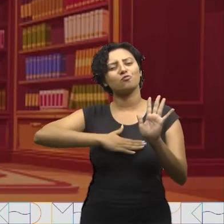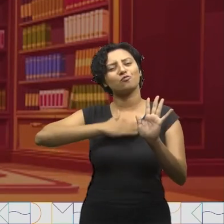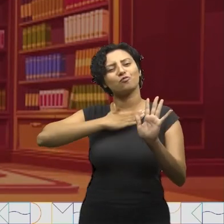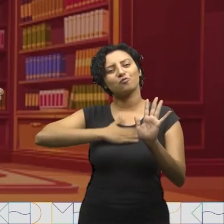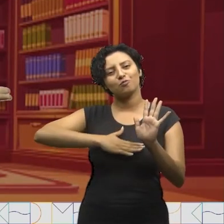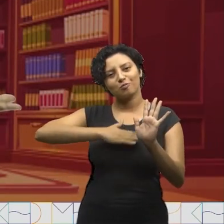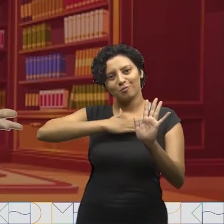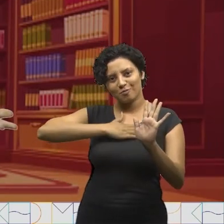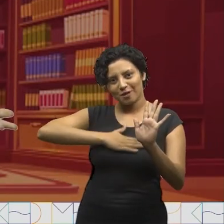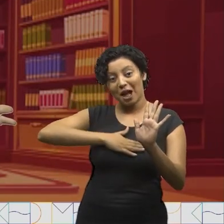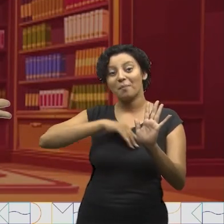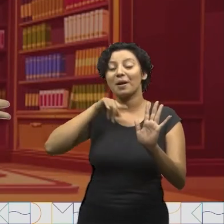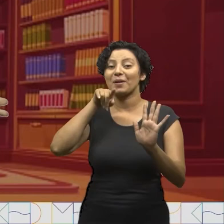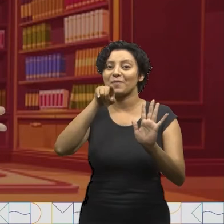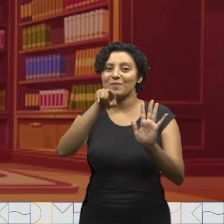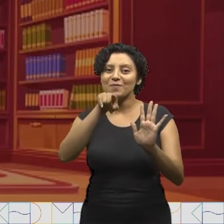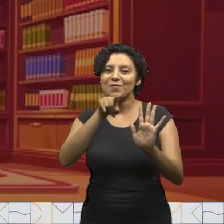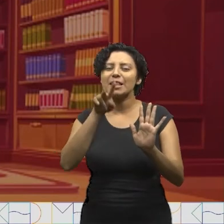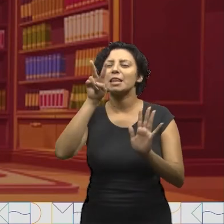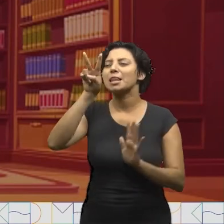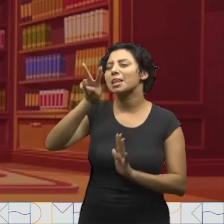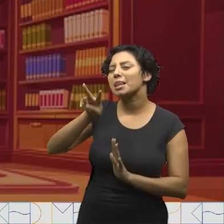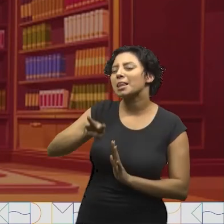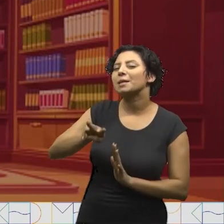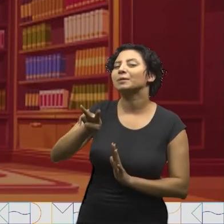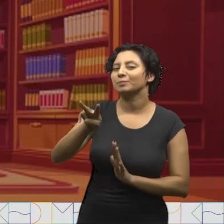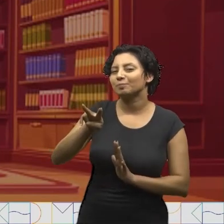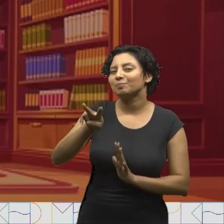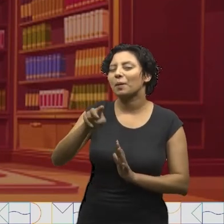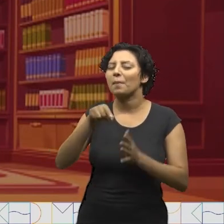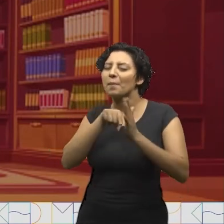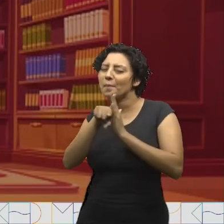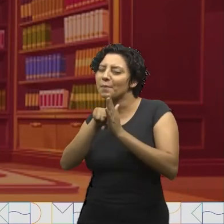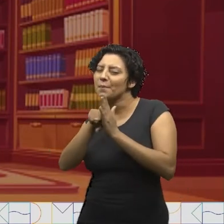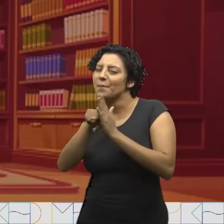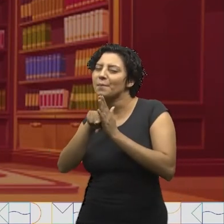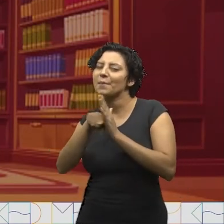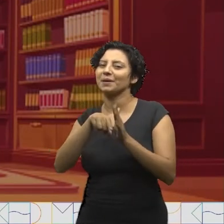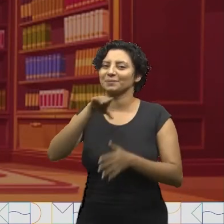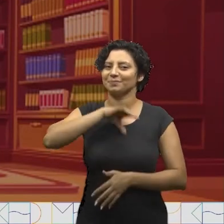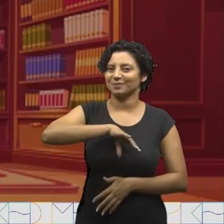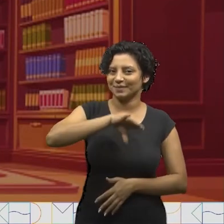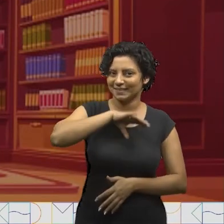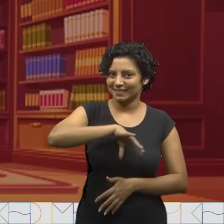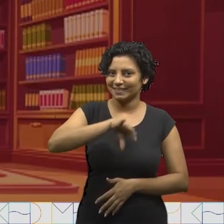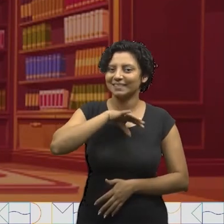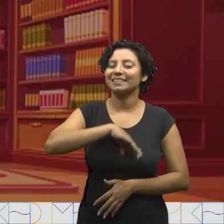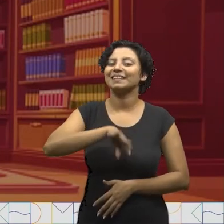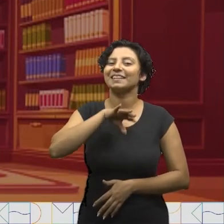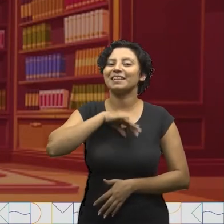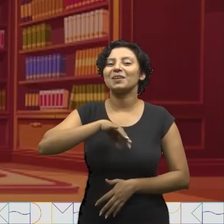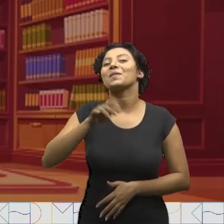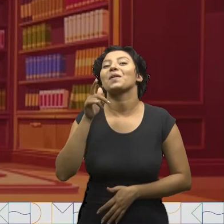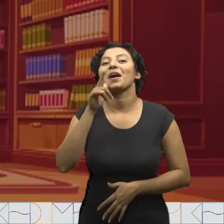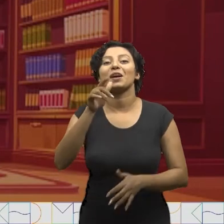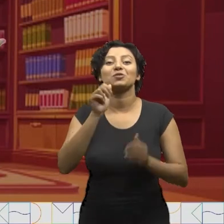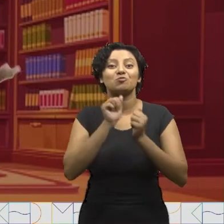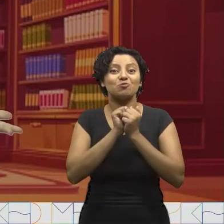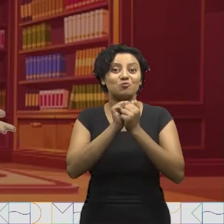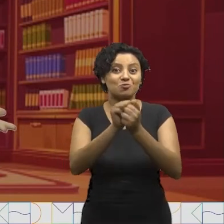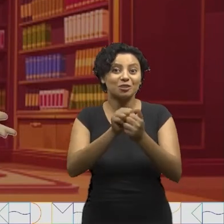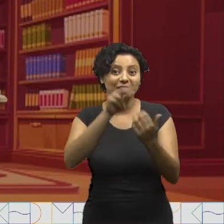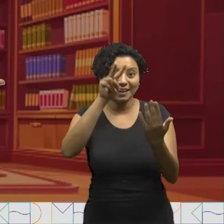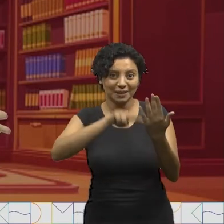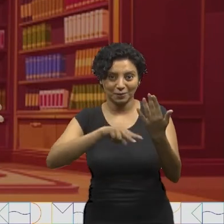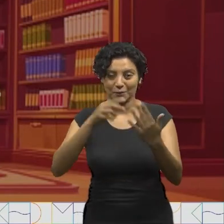lentamente. Para que você, como um verdadeiro detetive da língua portuguesa, possa